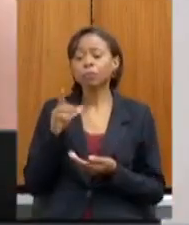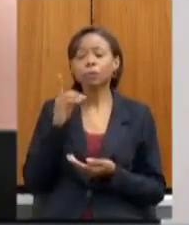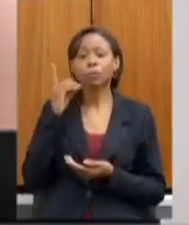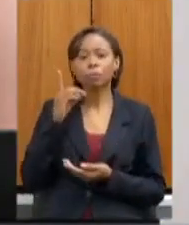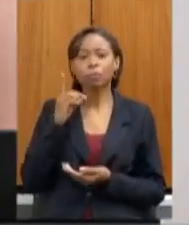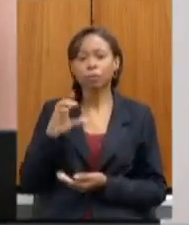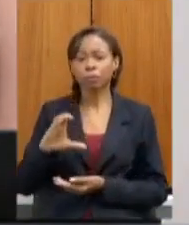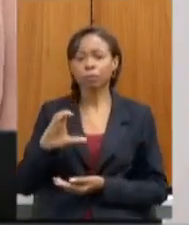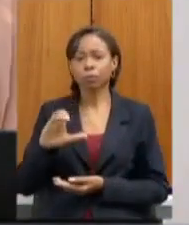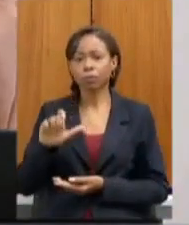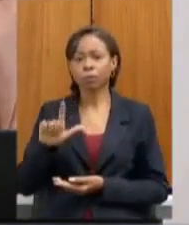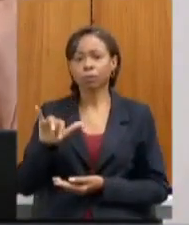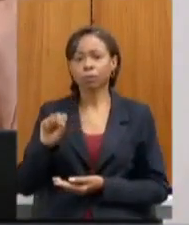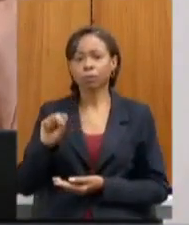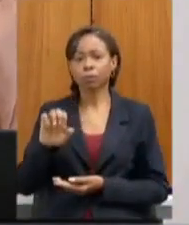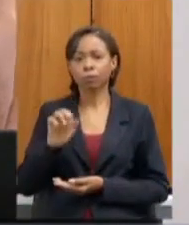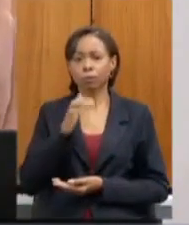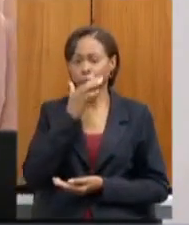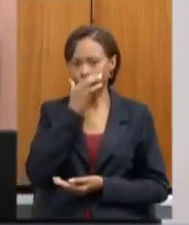Celise